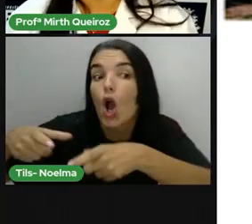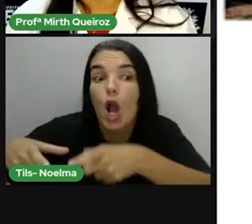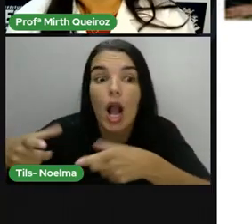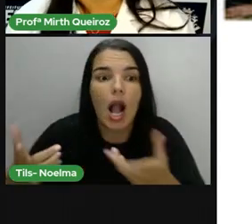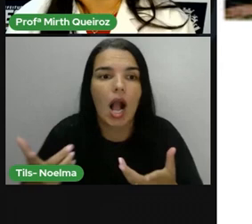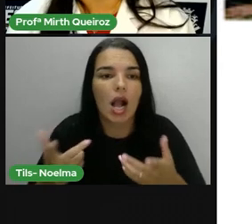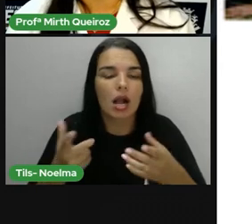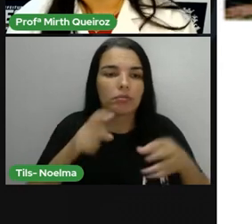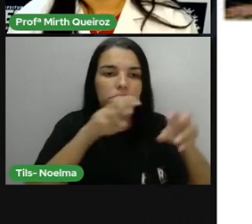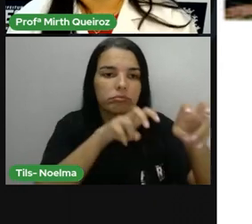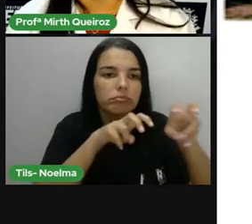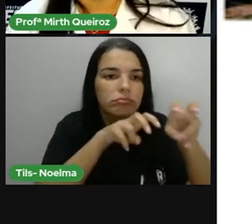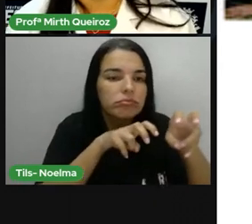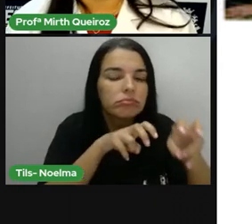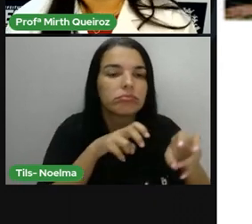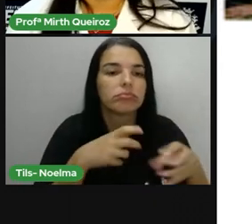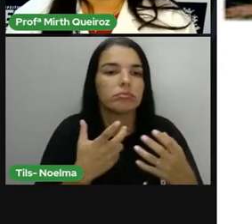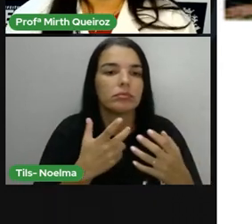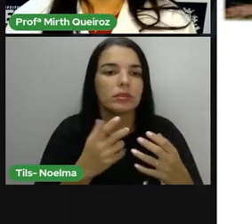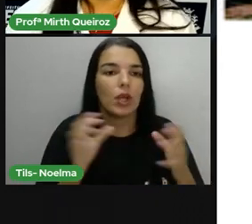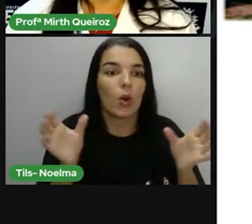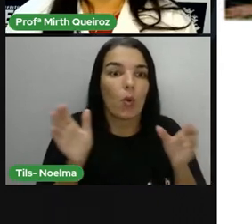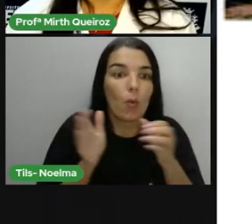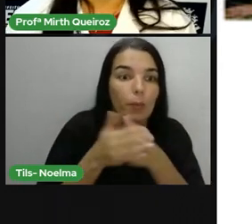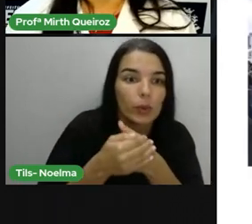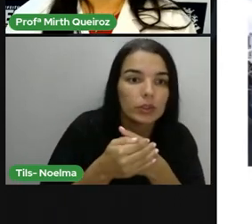arqueológico, né? É imóvel.